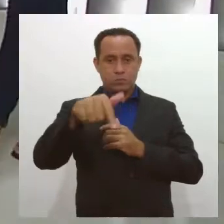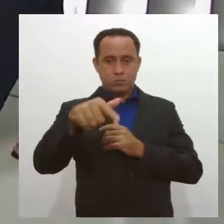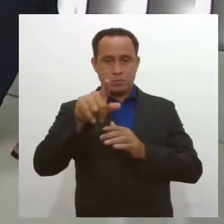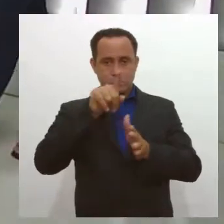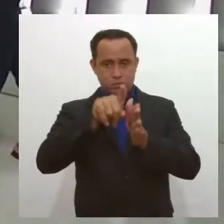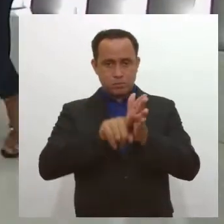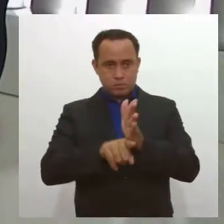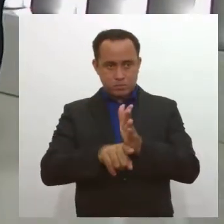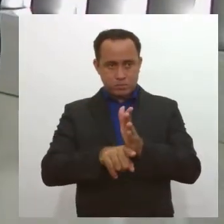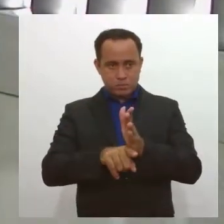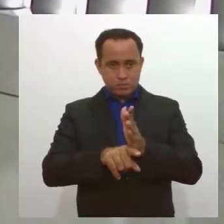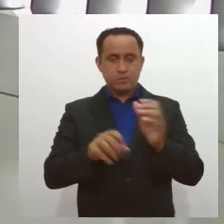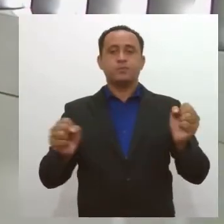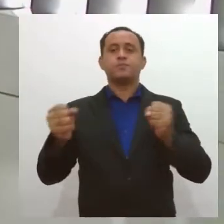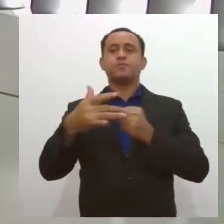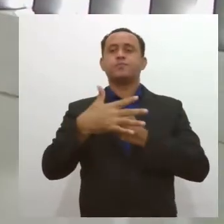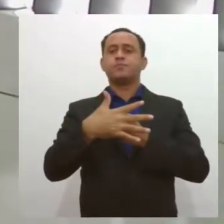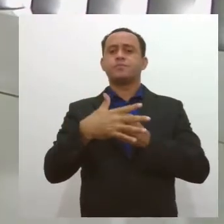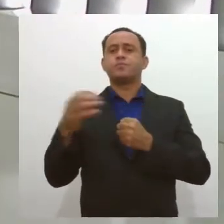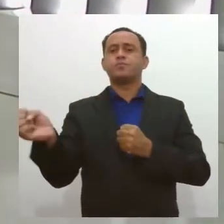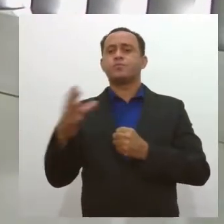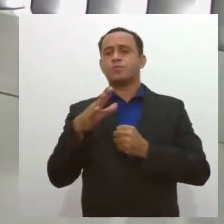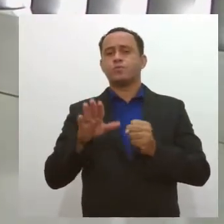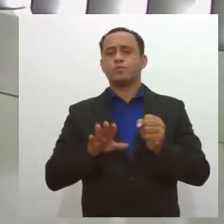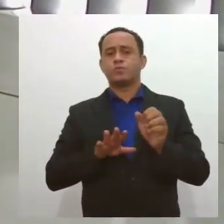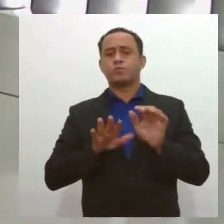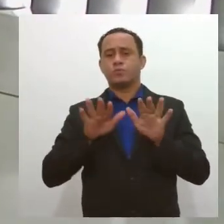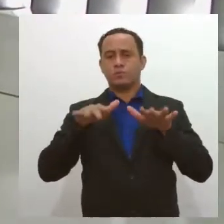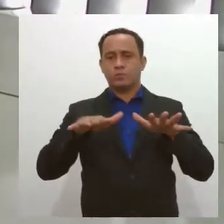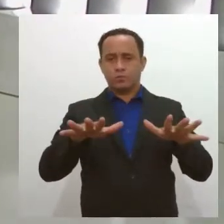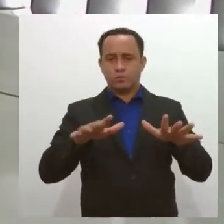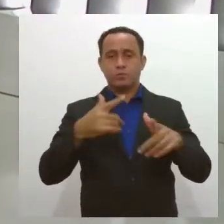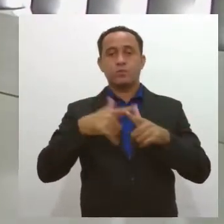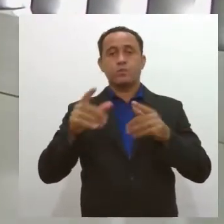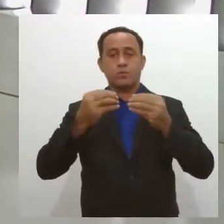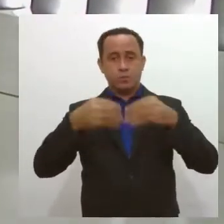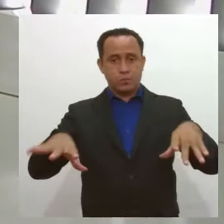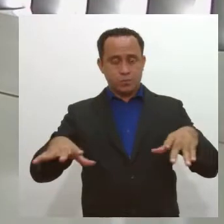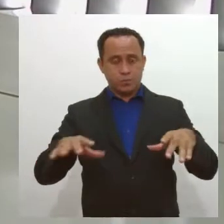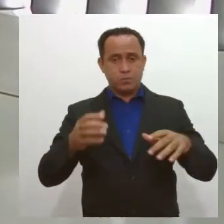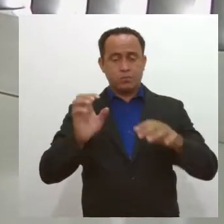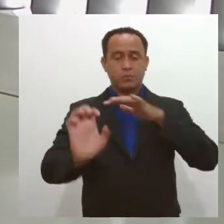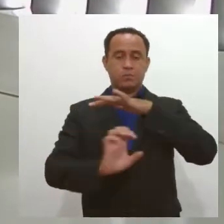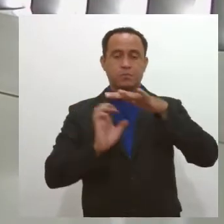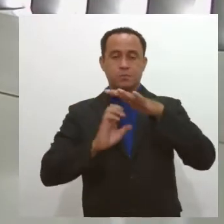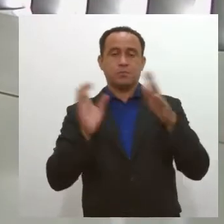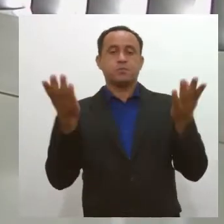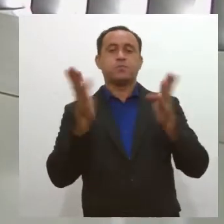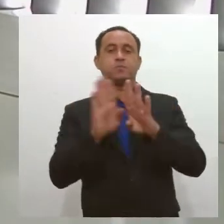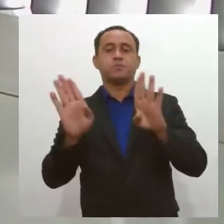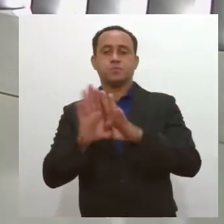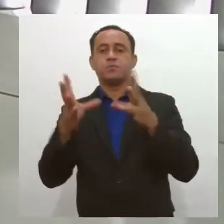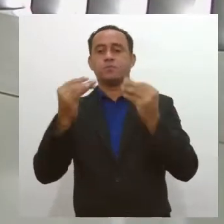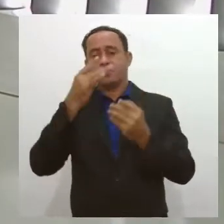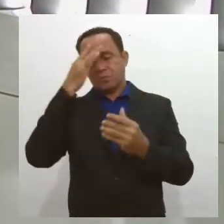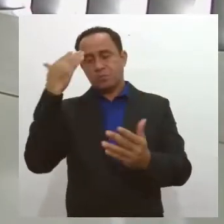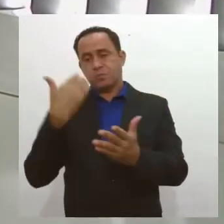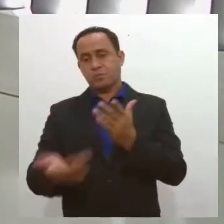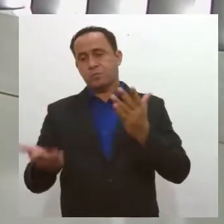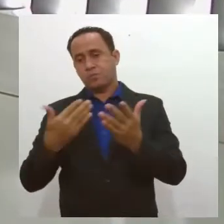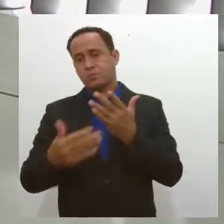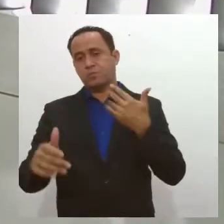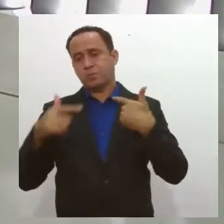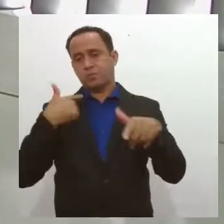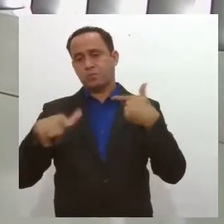E a pandemia do novo coronavírus provocou uma crise na economia. Empresas fecharam, muitas pessoas perderam seus empregos,